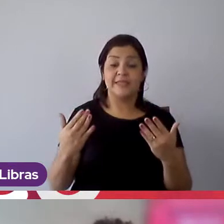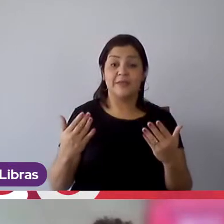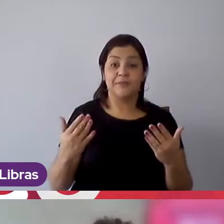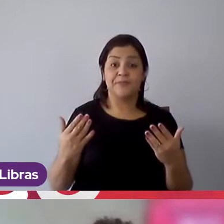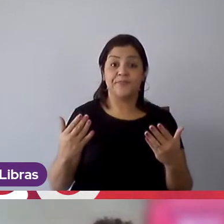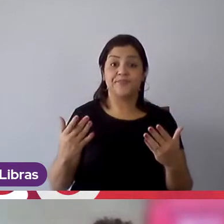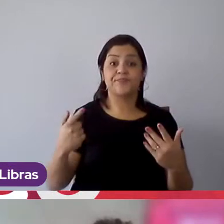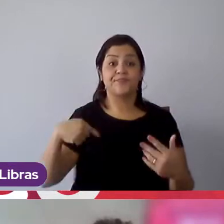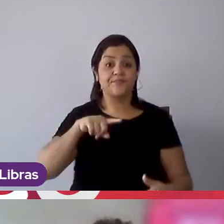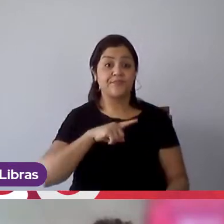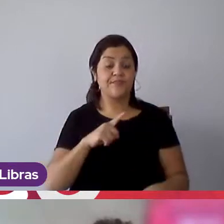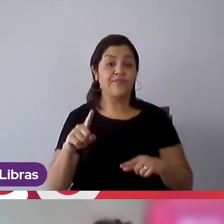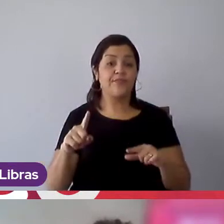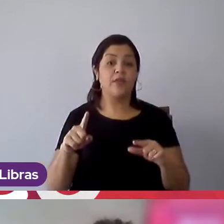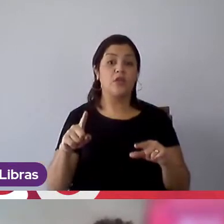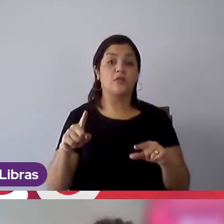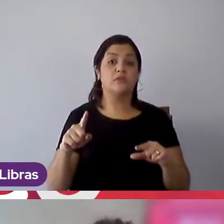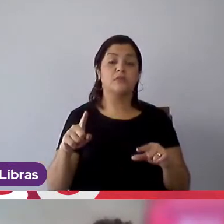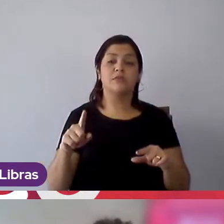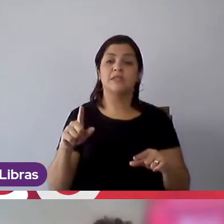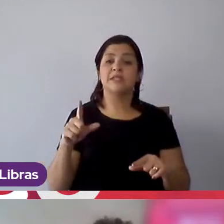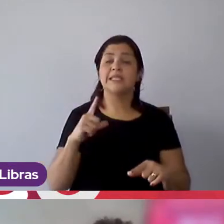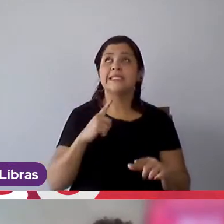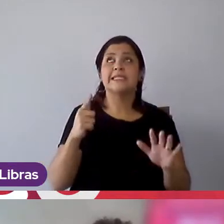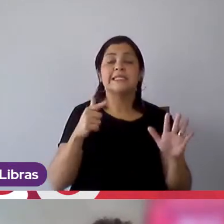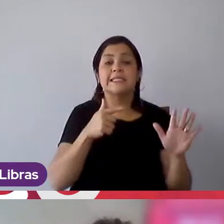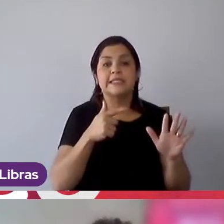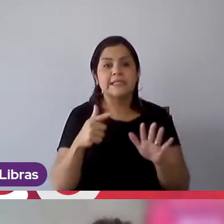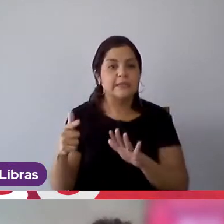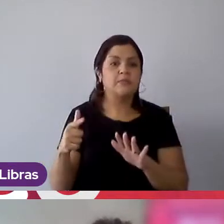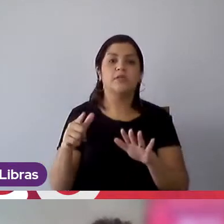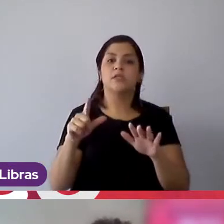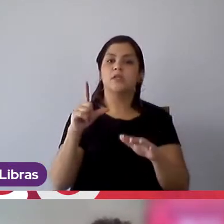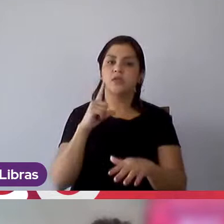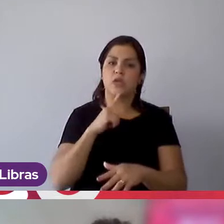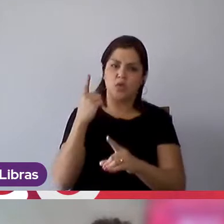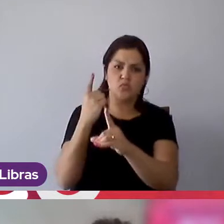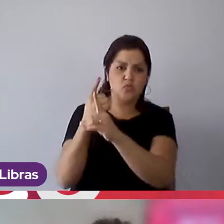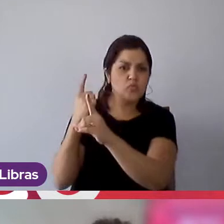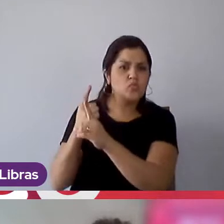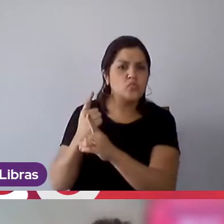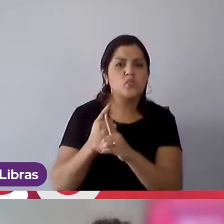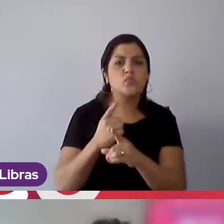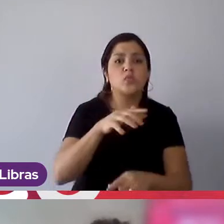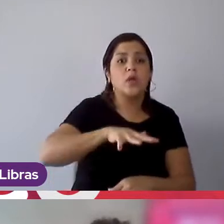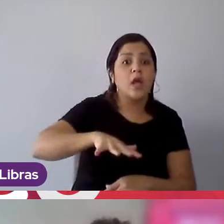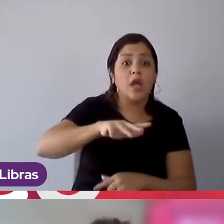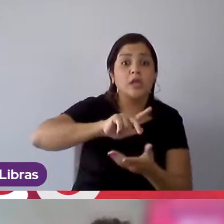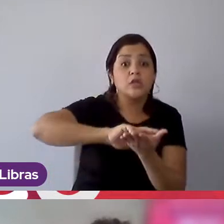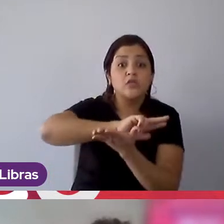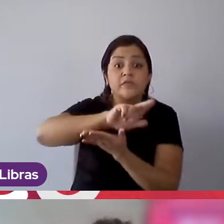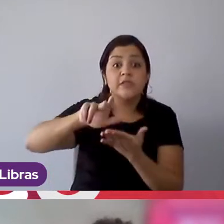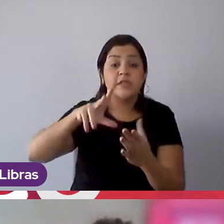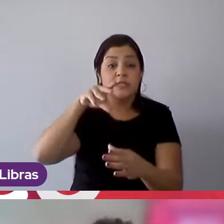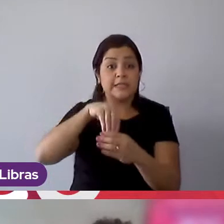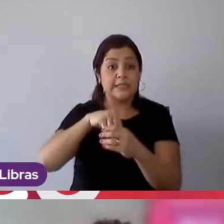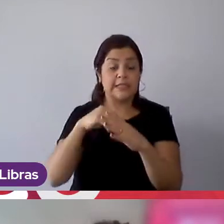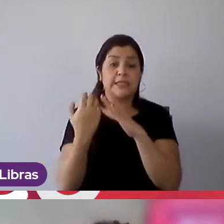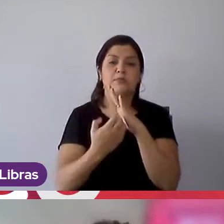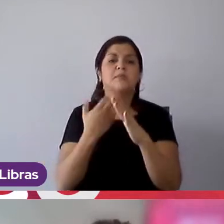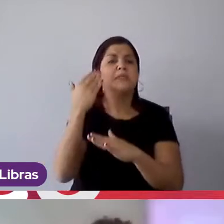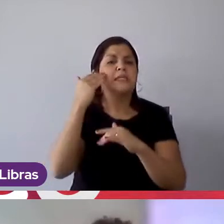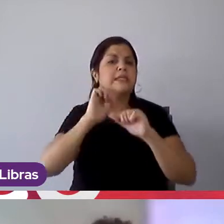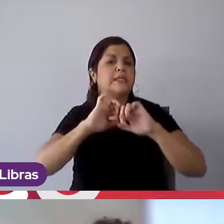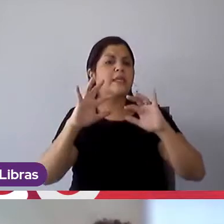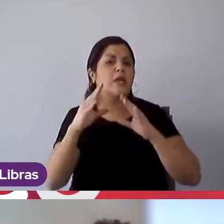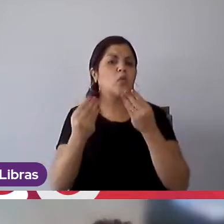Então, assim, semanalmente, a gente tem encontros com diversas áreas da empresa para entender um pouquinho